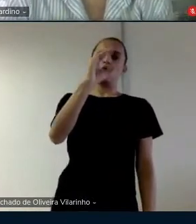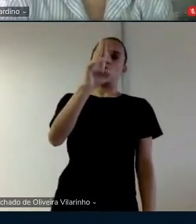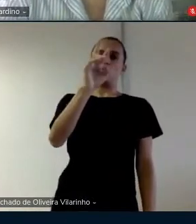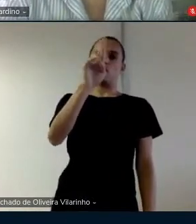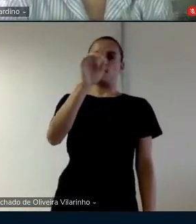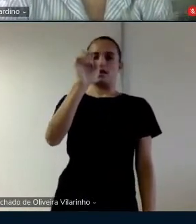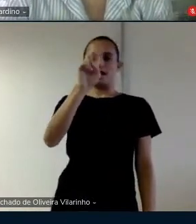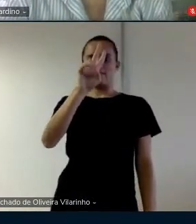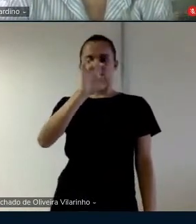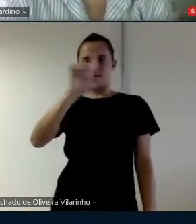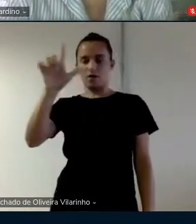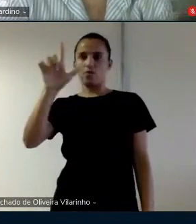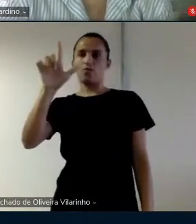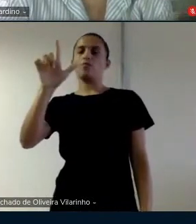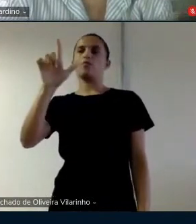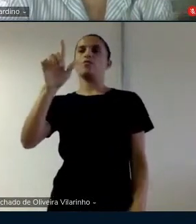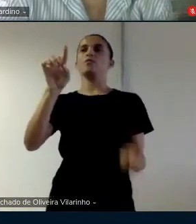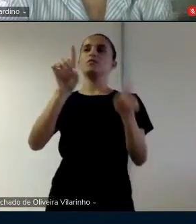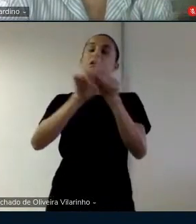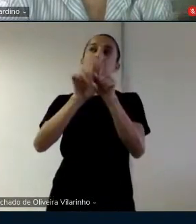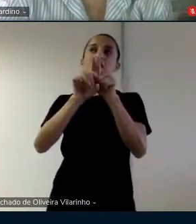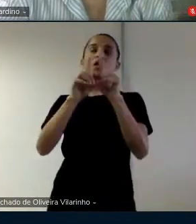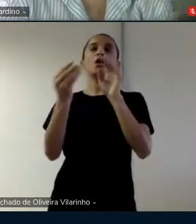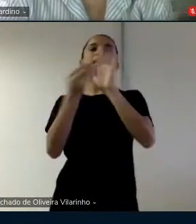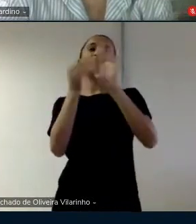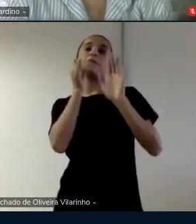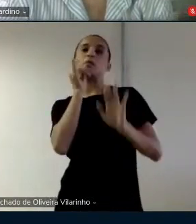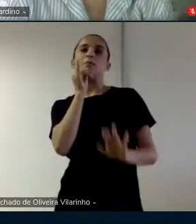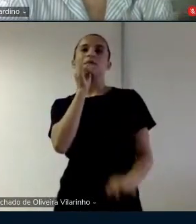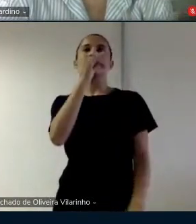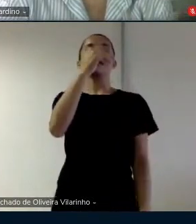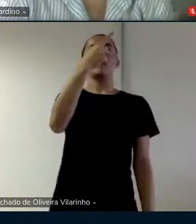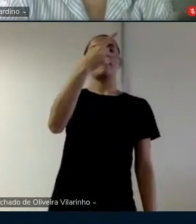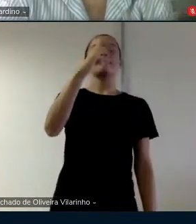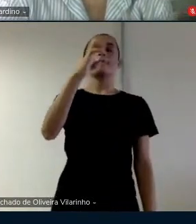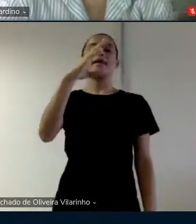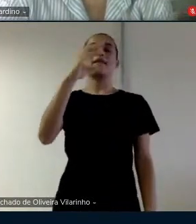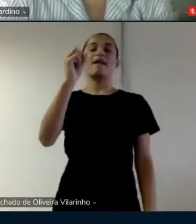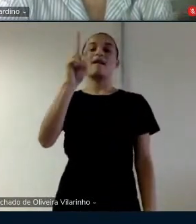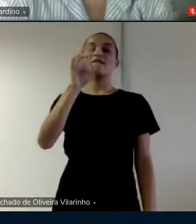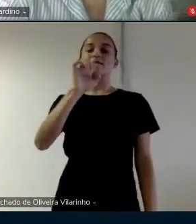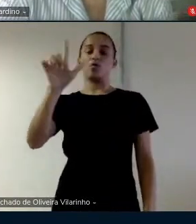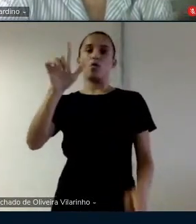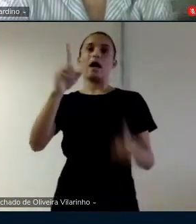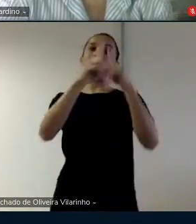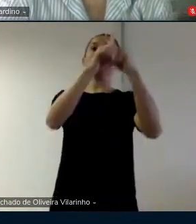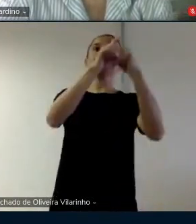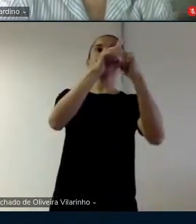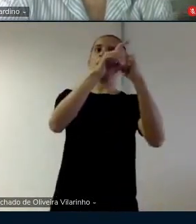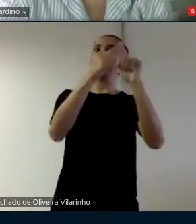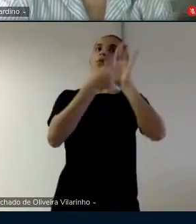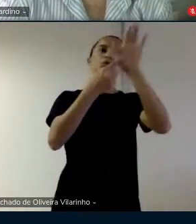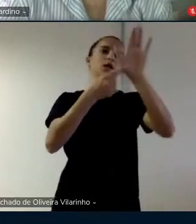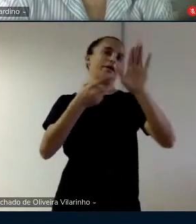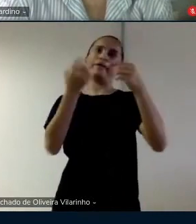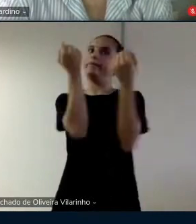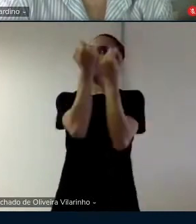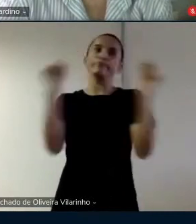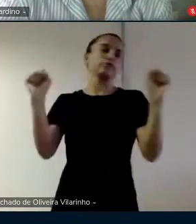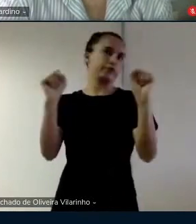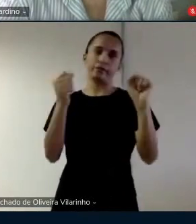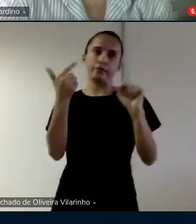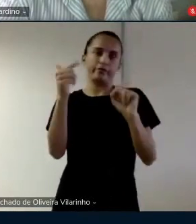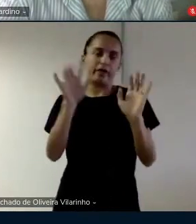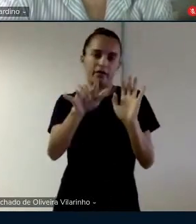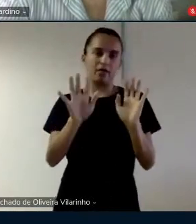você colocaria um asterisco sei lá já não sei como você mostraria isso justificaria e depois você viria com